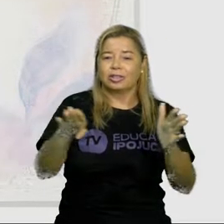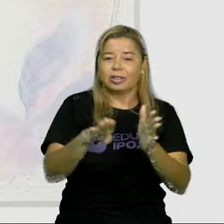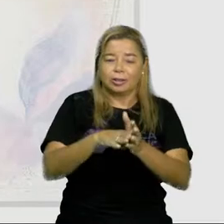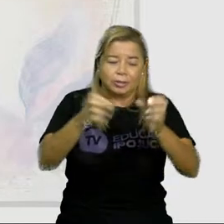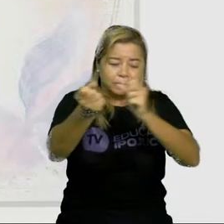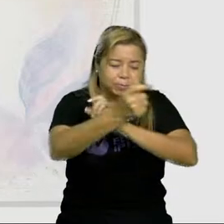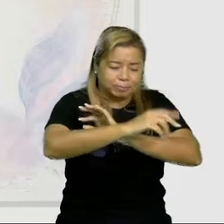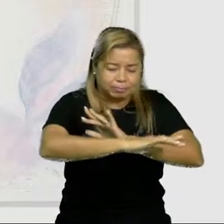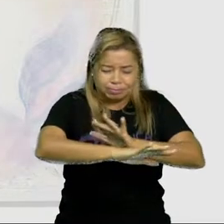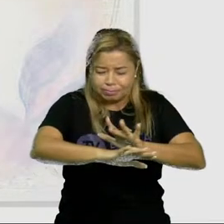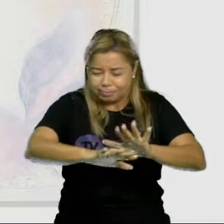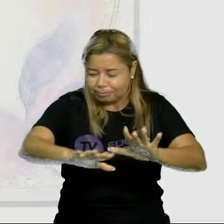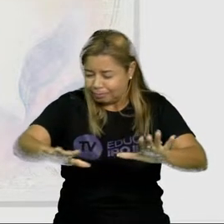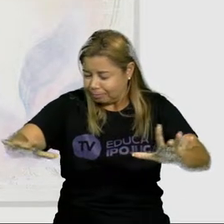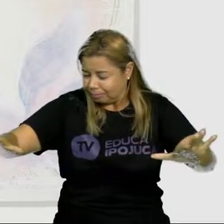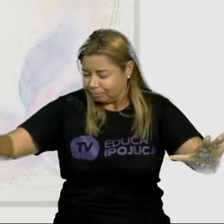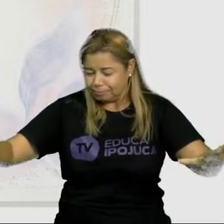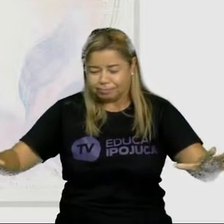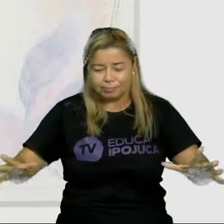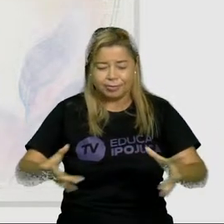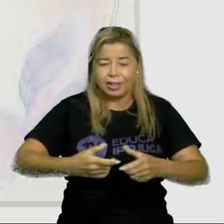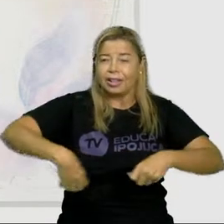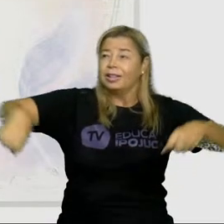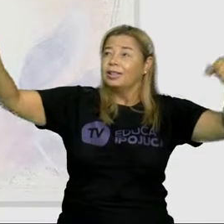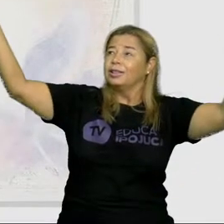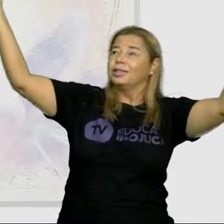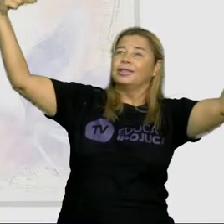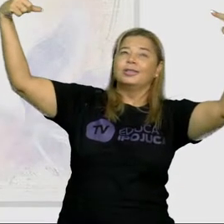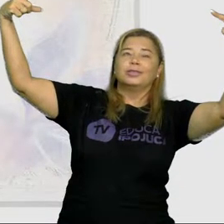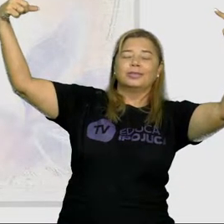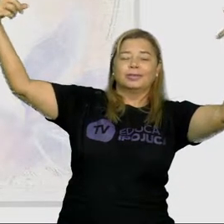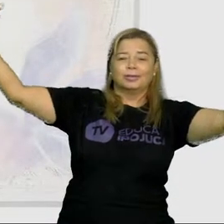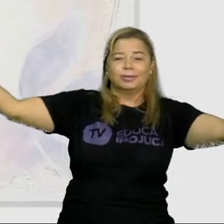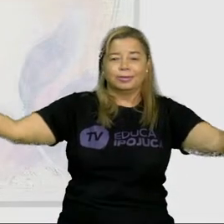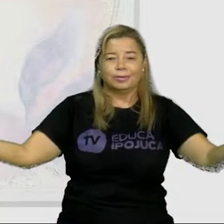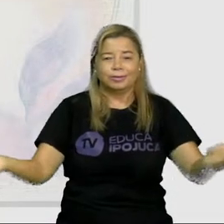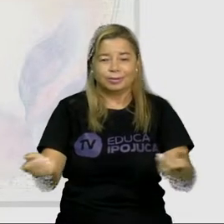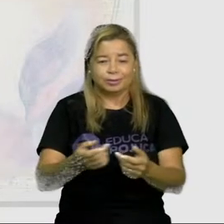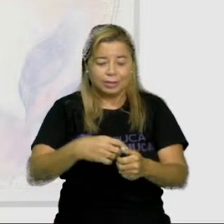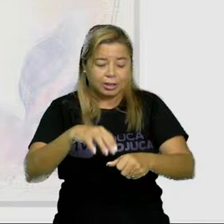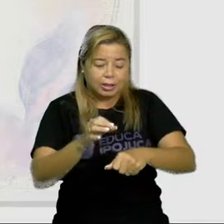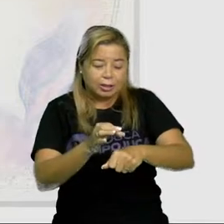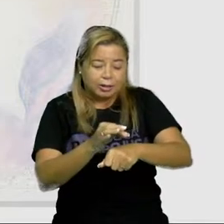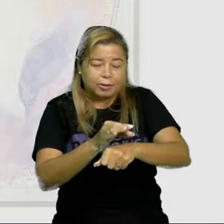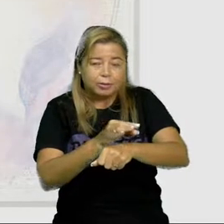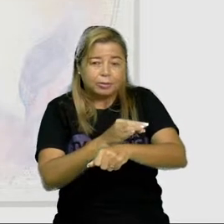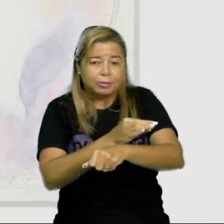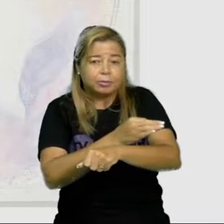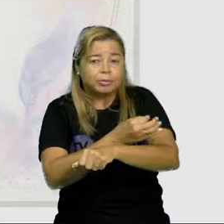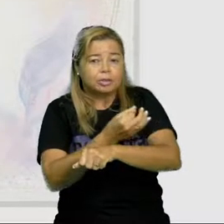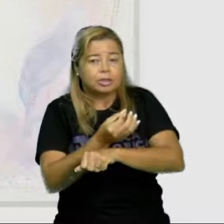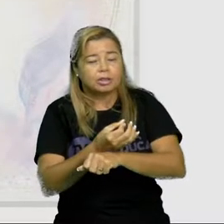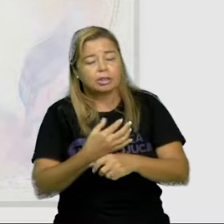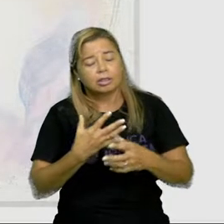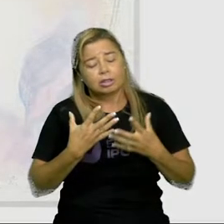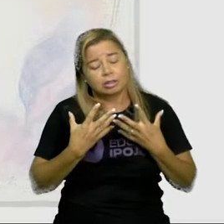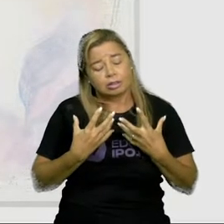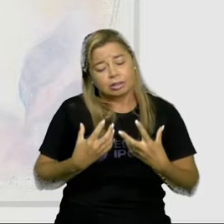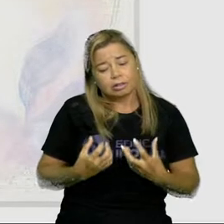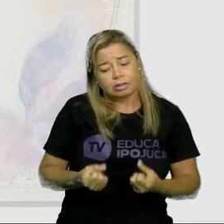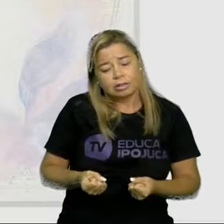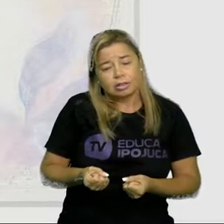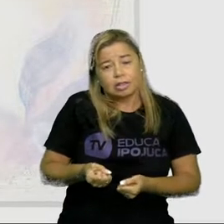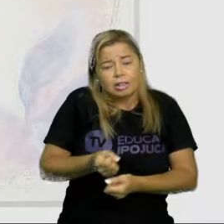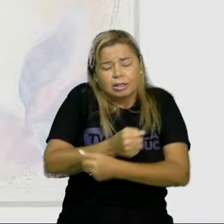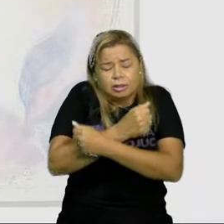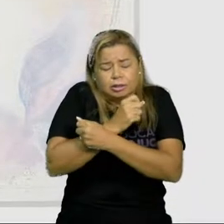campos encheu de luz os caminhos e vendo a formiguinha quase morta gelada